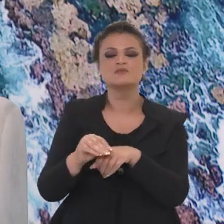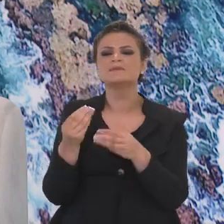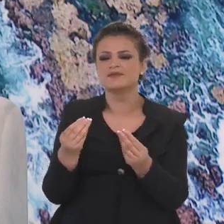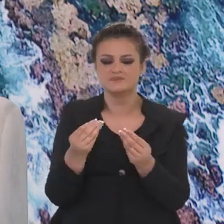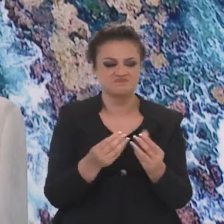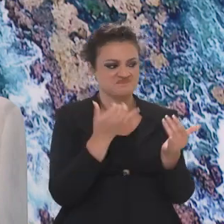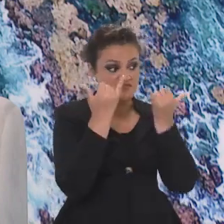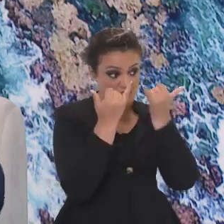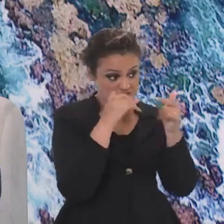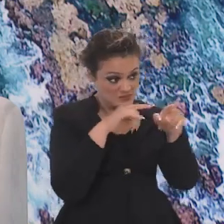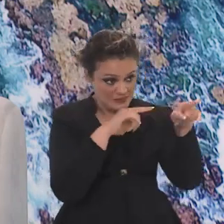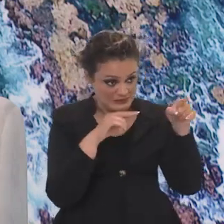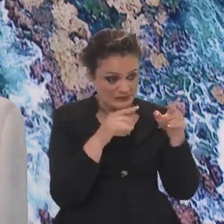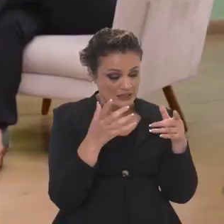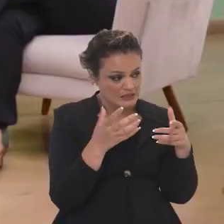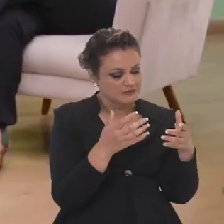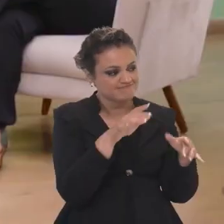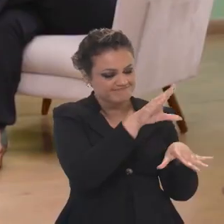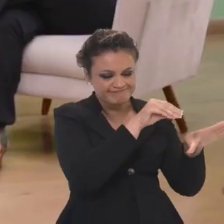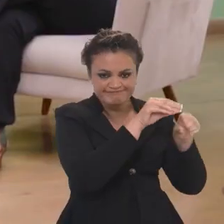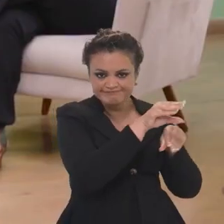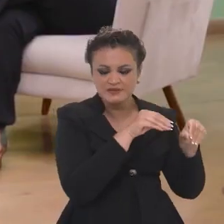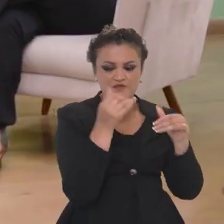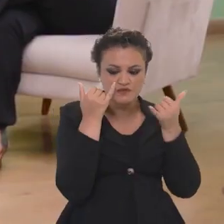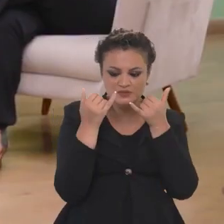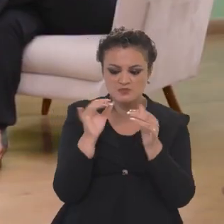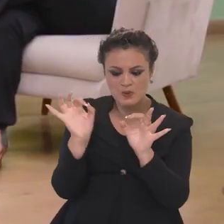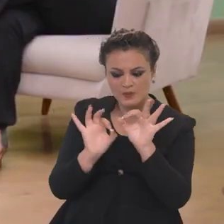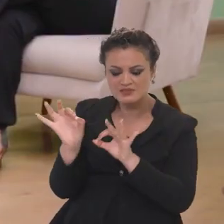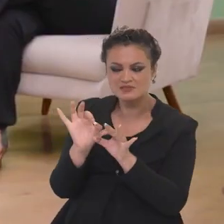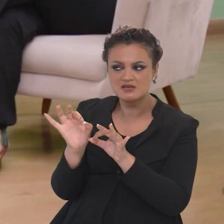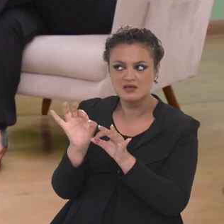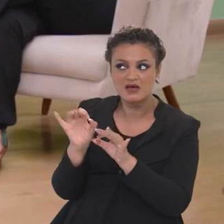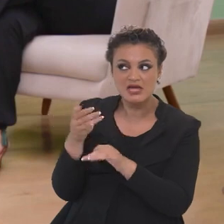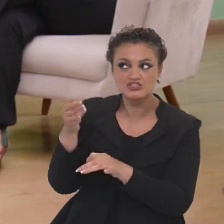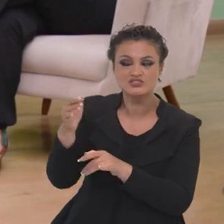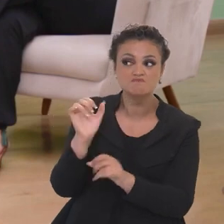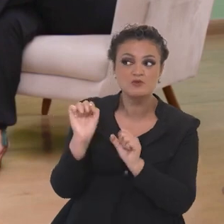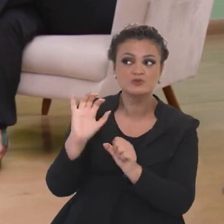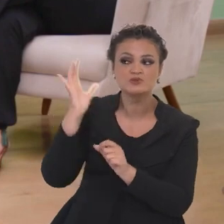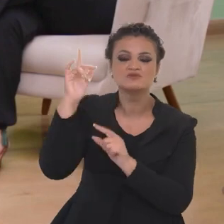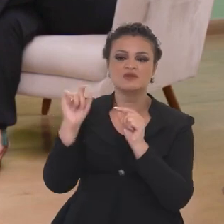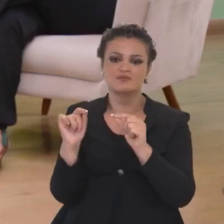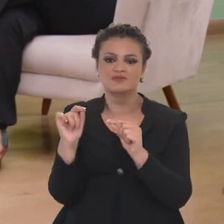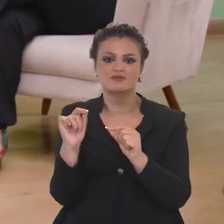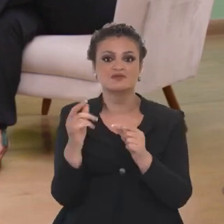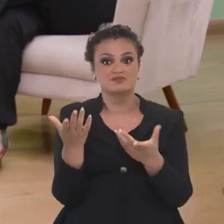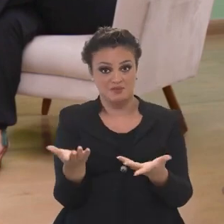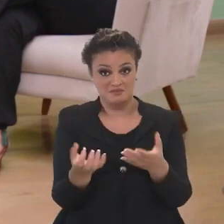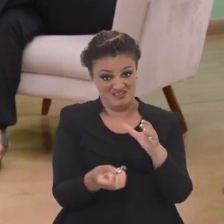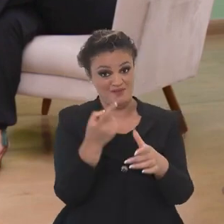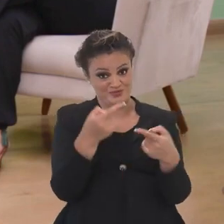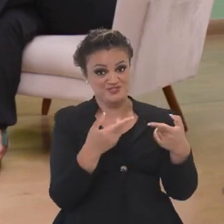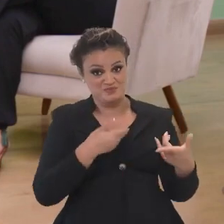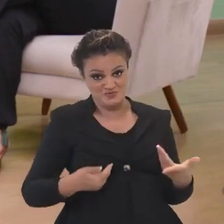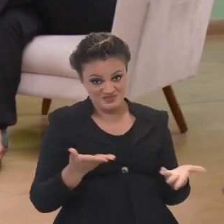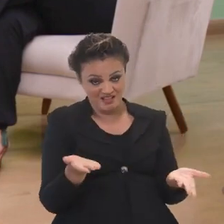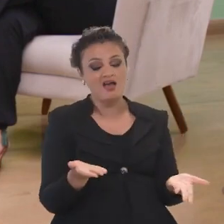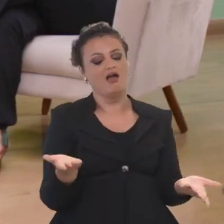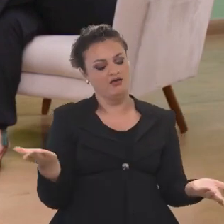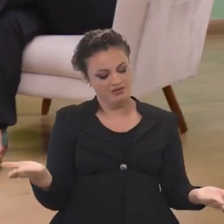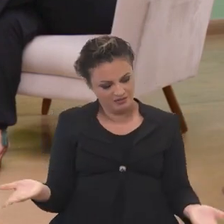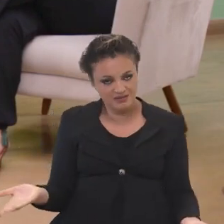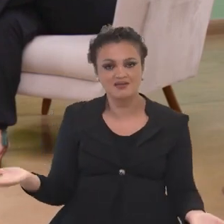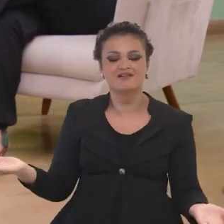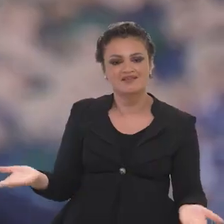Por quê? Porque eu preciso pegar as informações, qualificar essas informações, para saber qual é a perspectiva que eu posso ter. Porque senão... Até para criar políticas